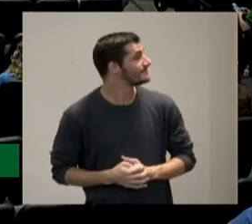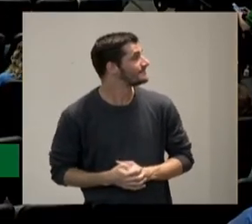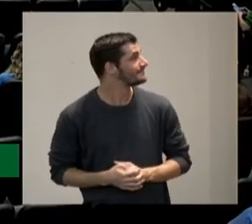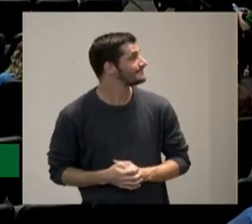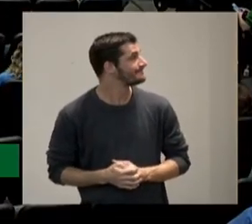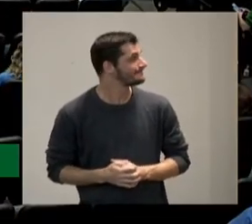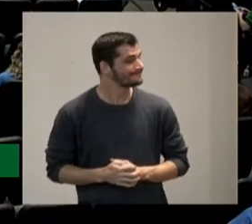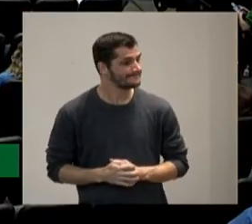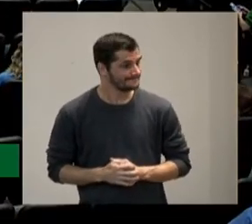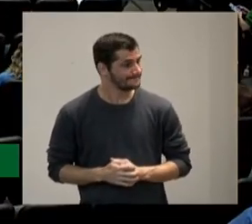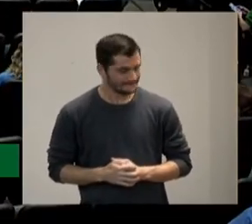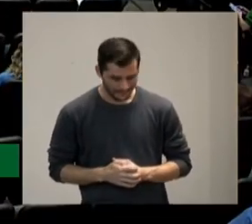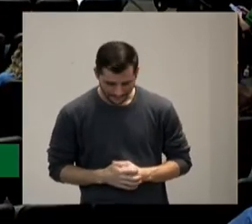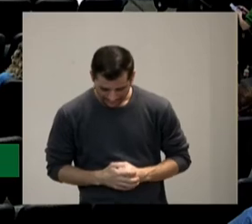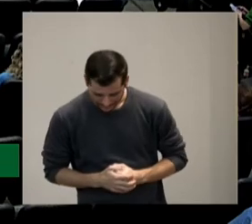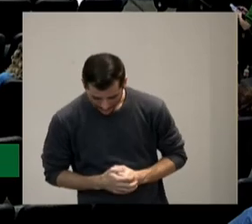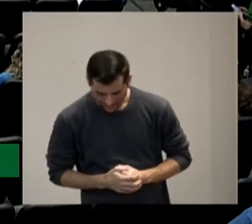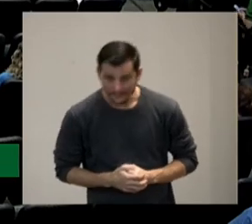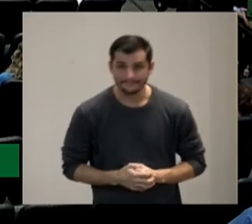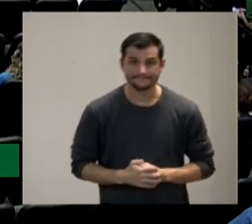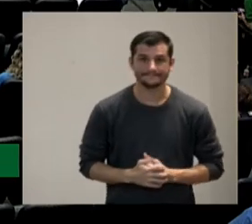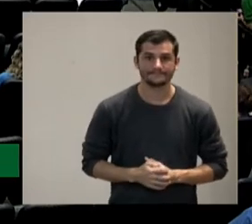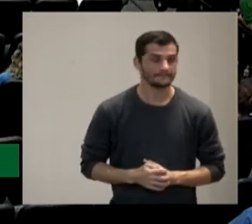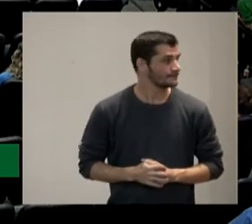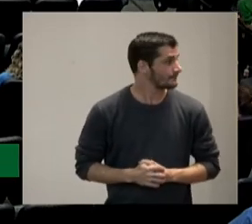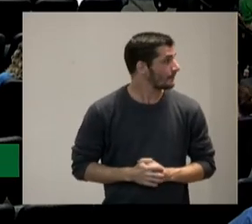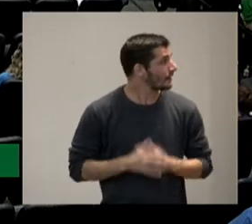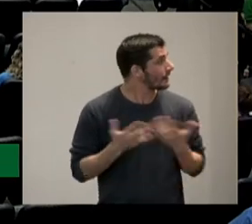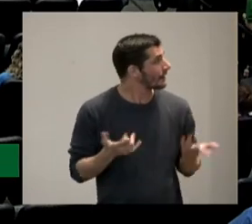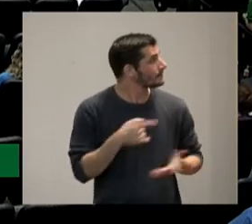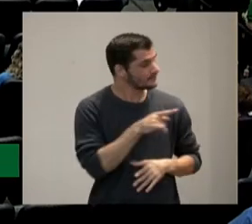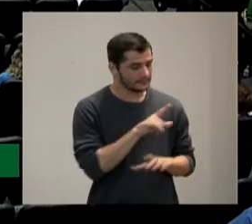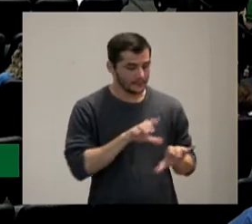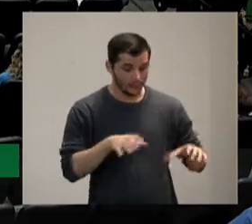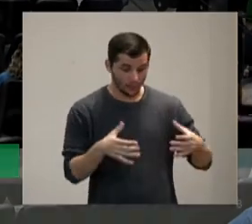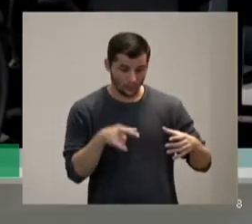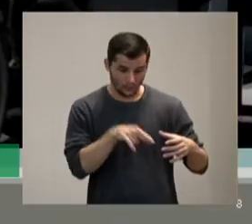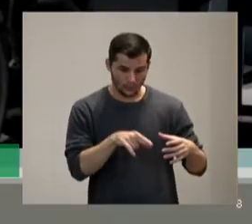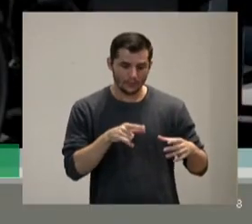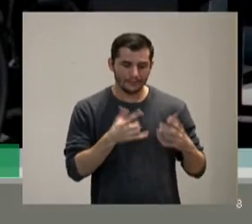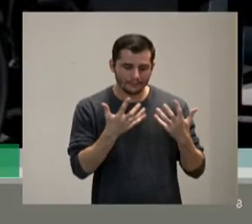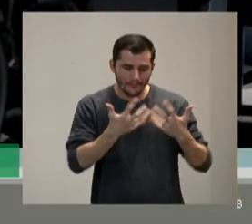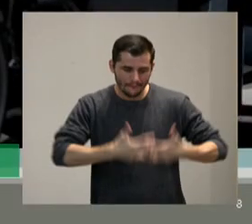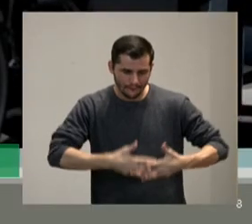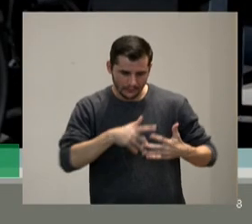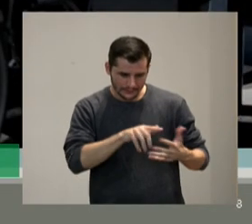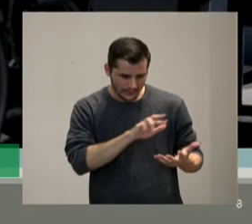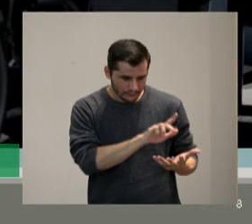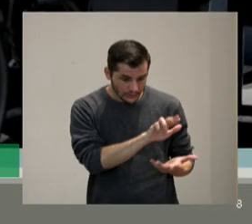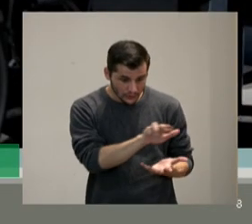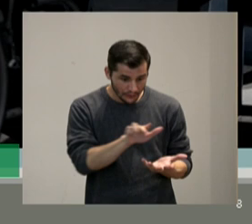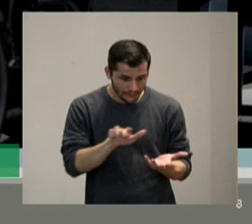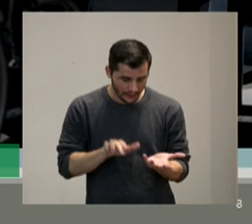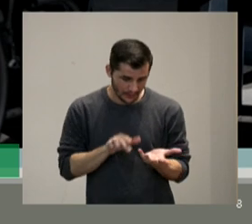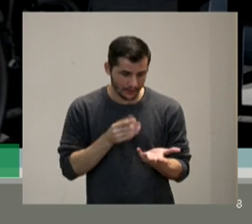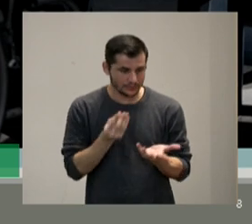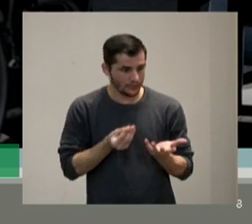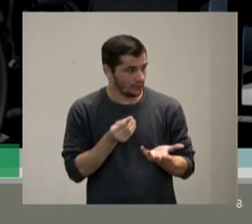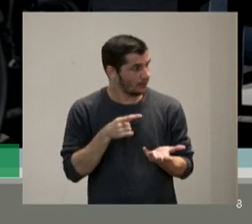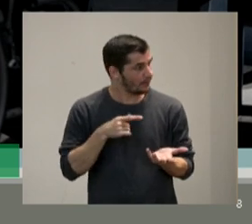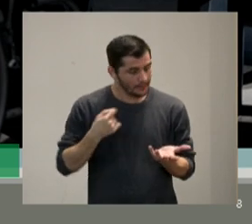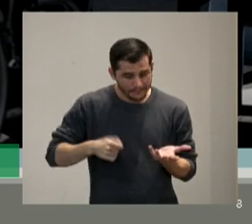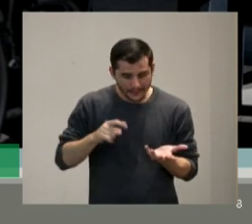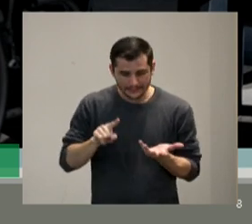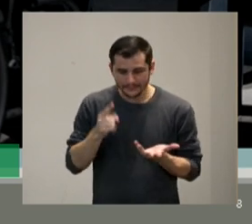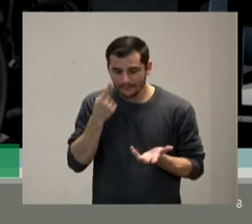então montar um grupo multifuncional segundo matriz de flexibilidade de atividades para você já travar os líderes você